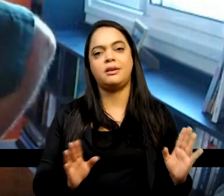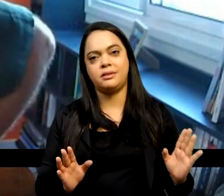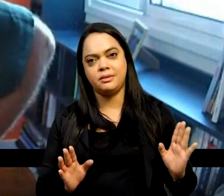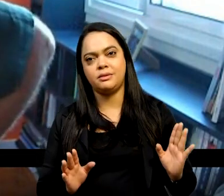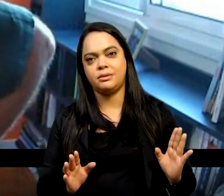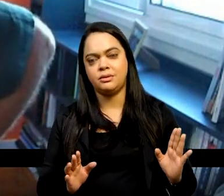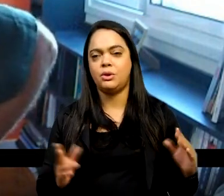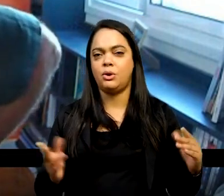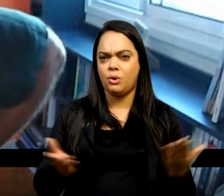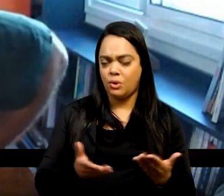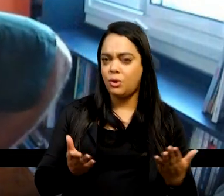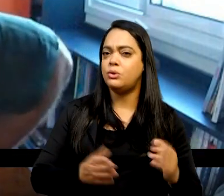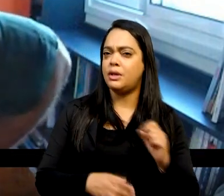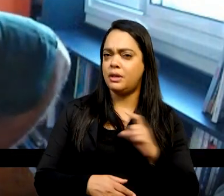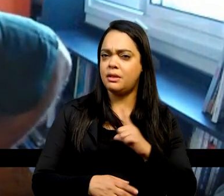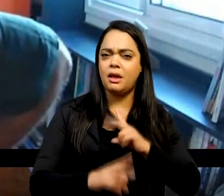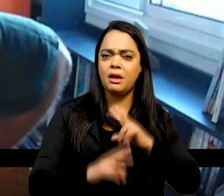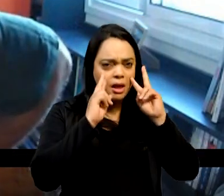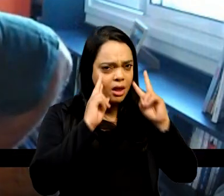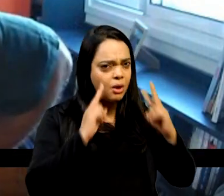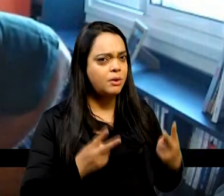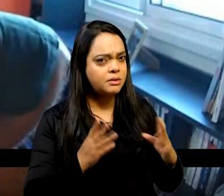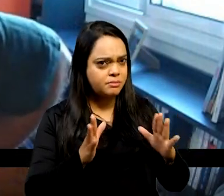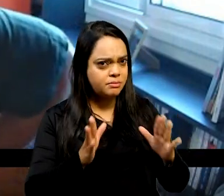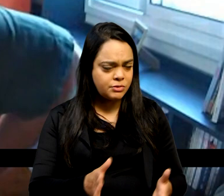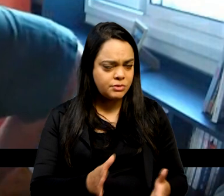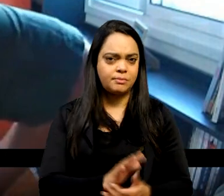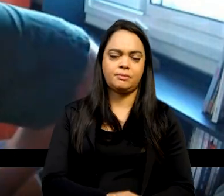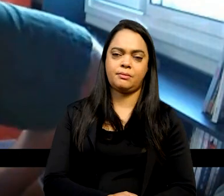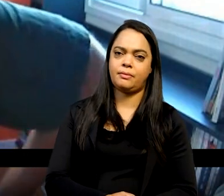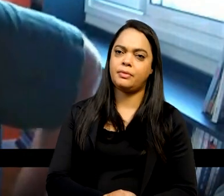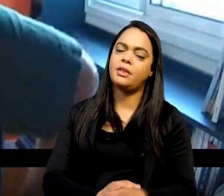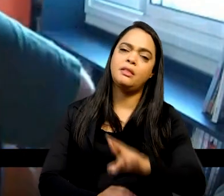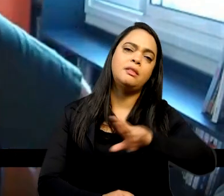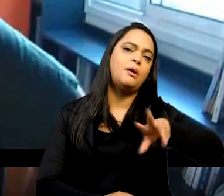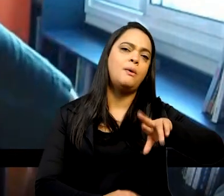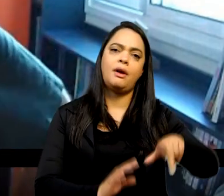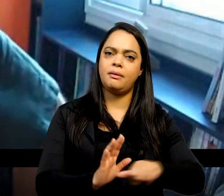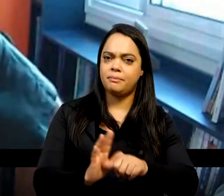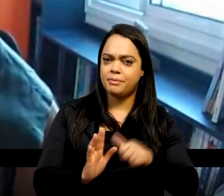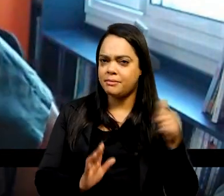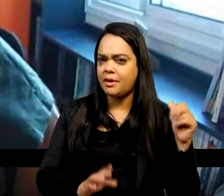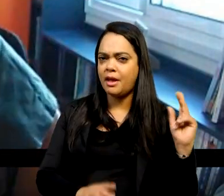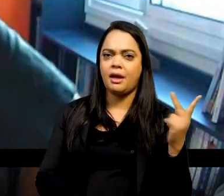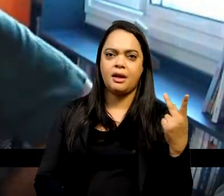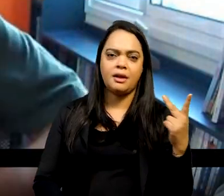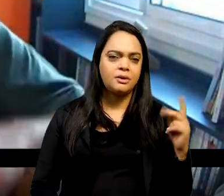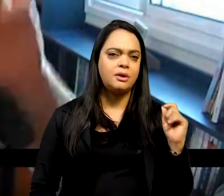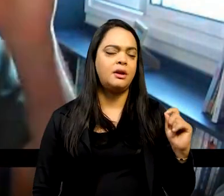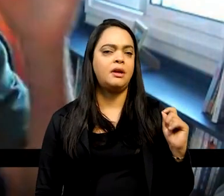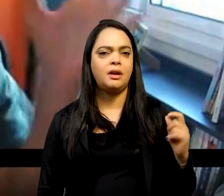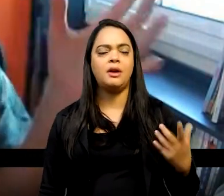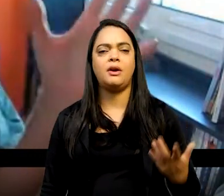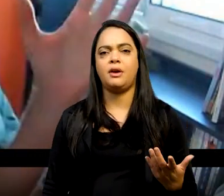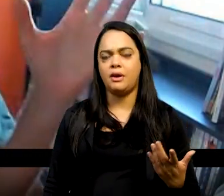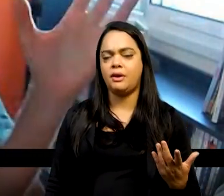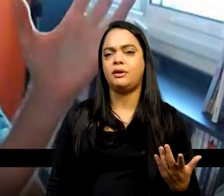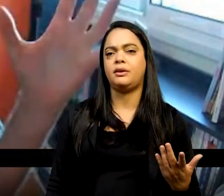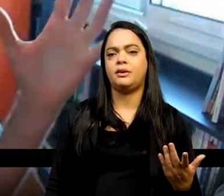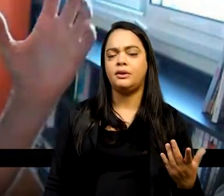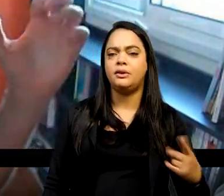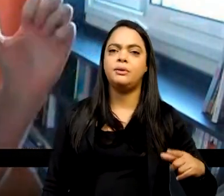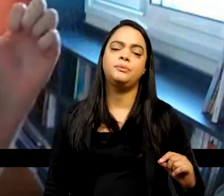reconhecimento nessa direção. Ele não é inteiramente inédito. Muita historiografia no século XIX já chamava atenção.